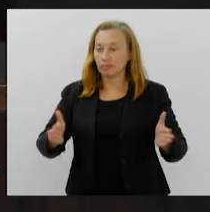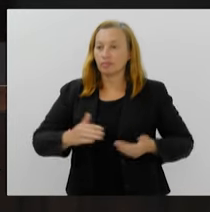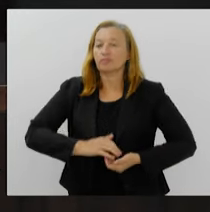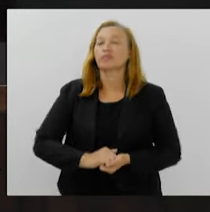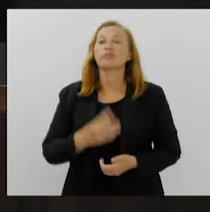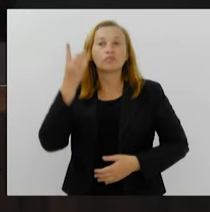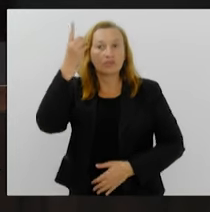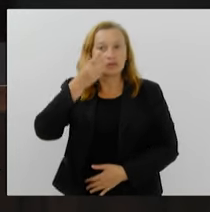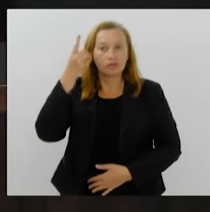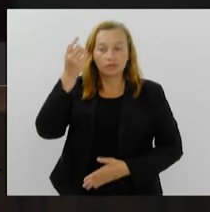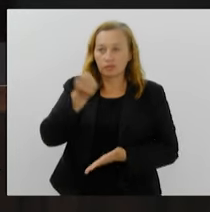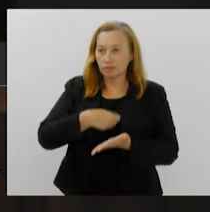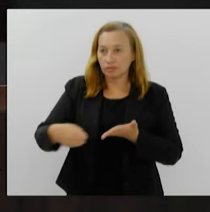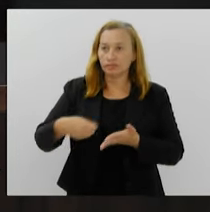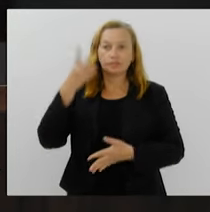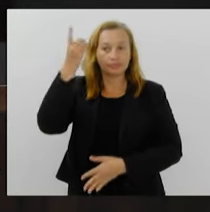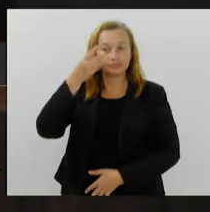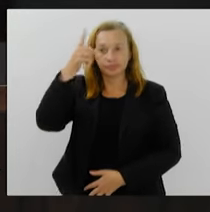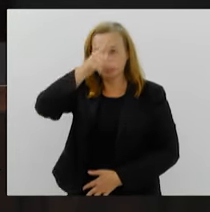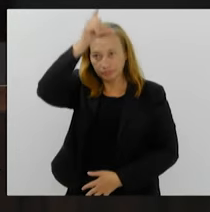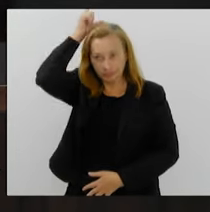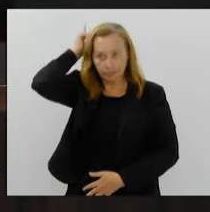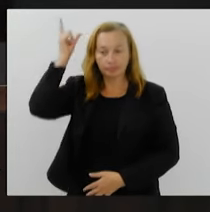nobre deputado escrito é o deputado Luiz Paulo.